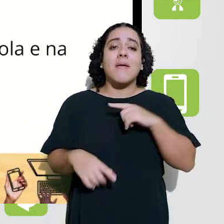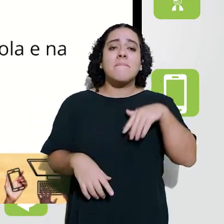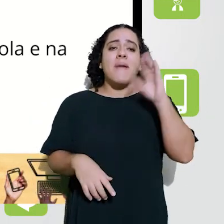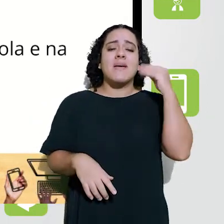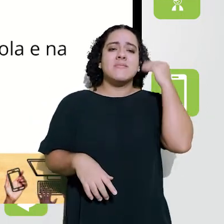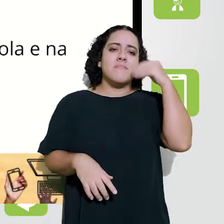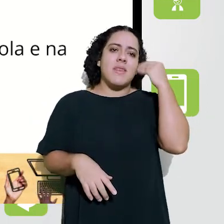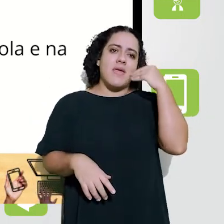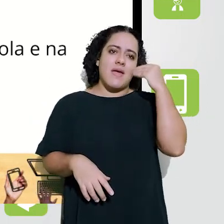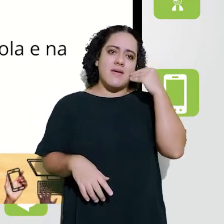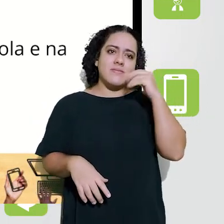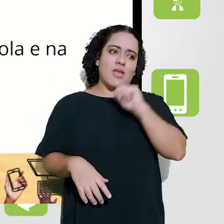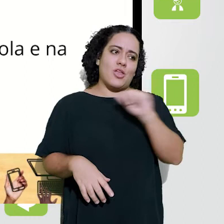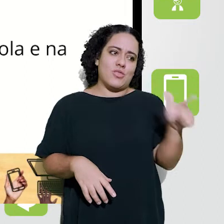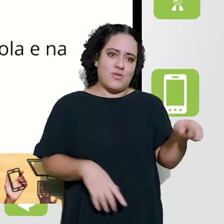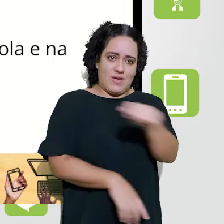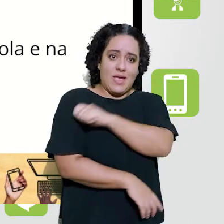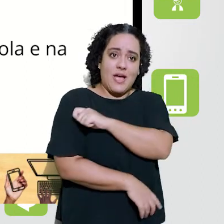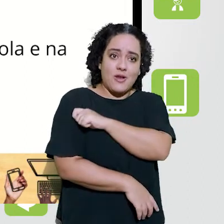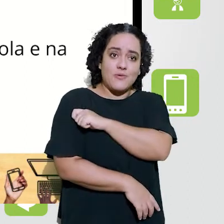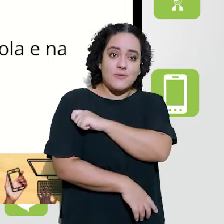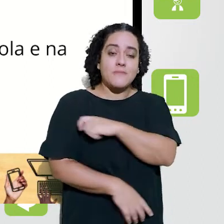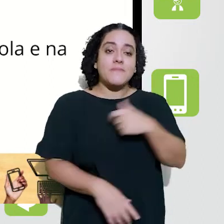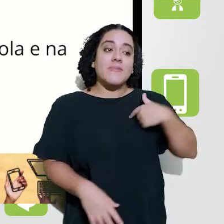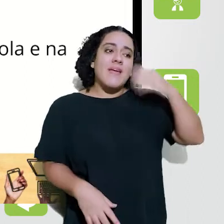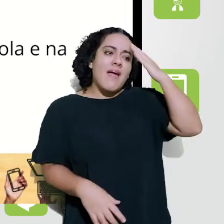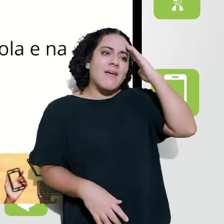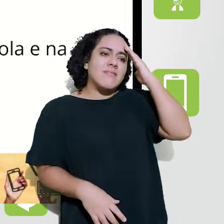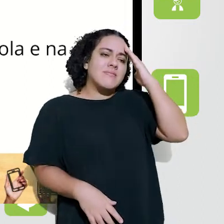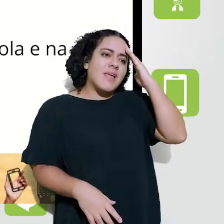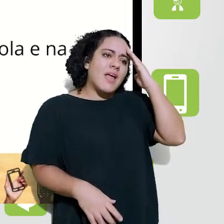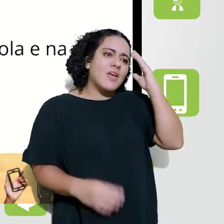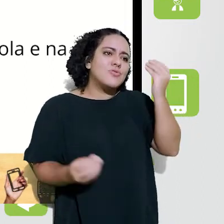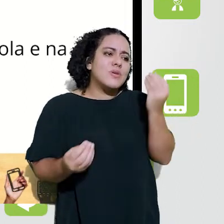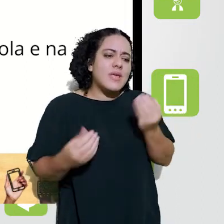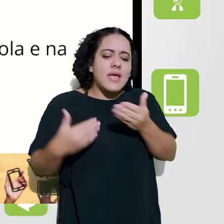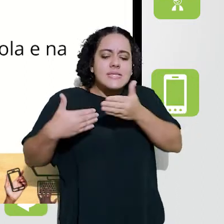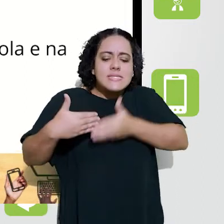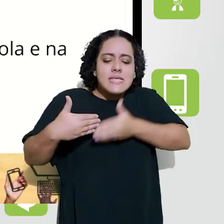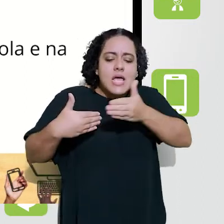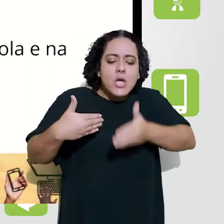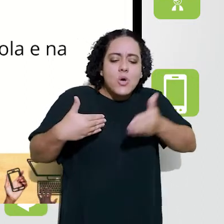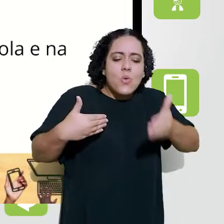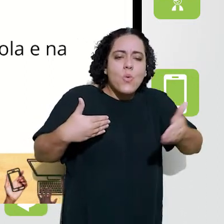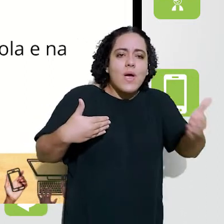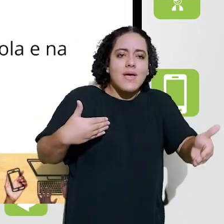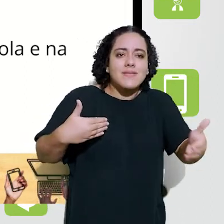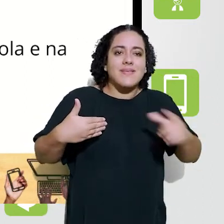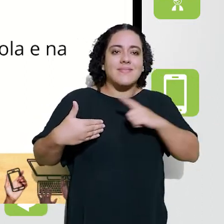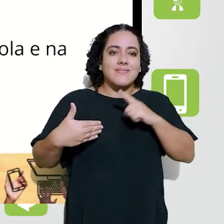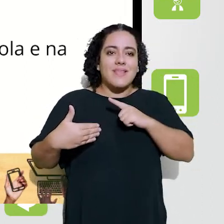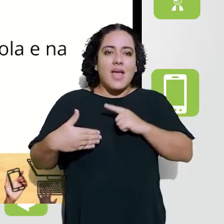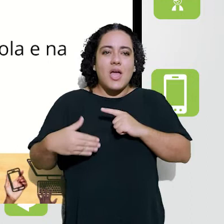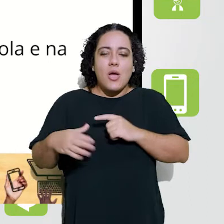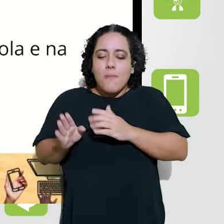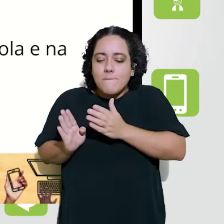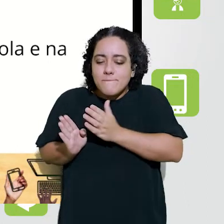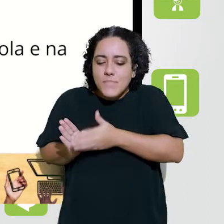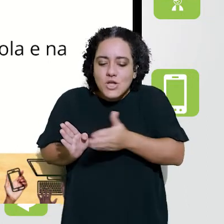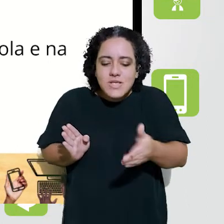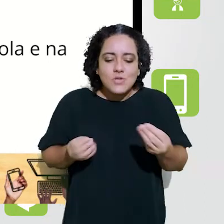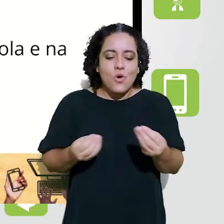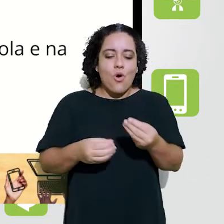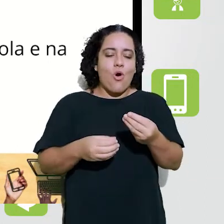sistematizar, organizar, porque ele está a um passo à frente, porque ele entende toda a